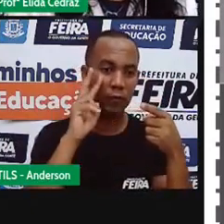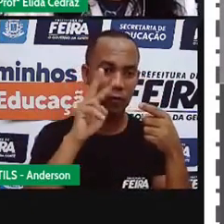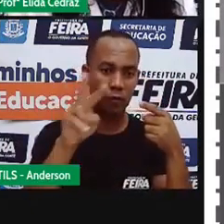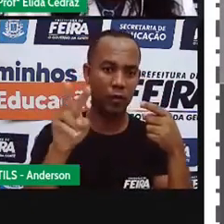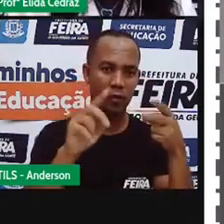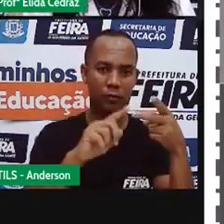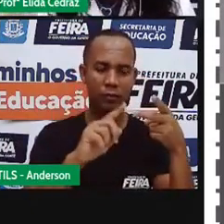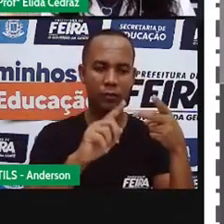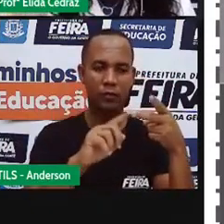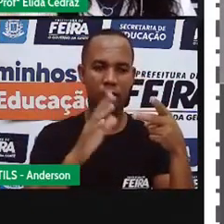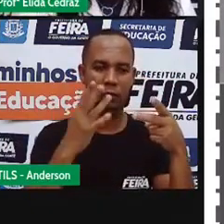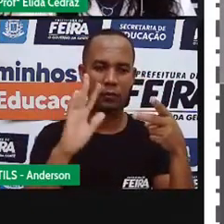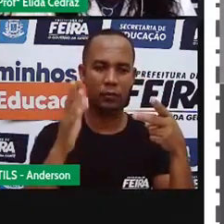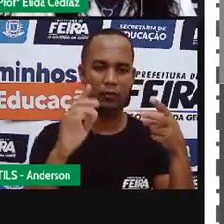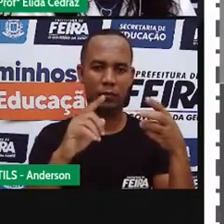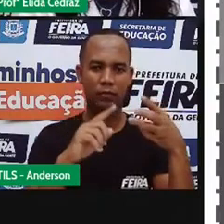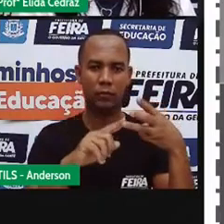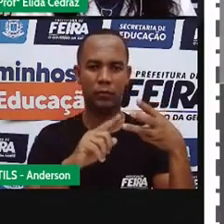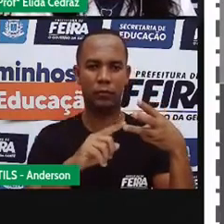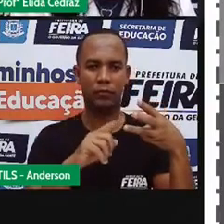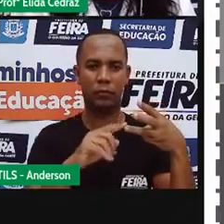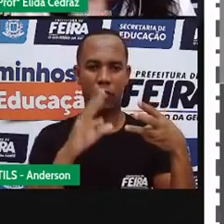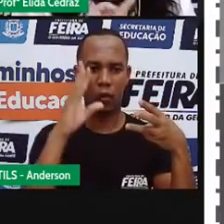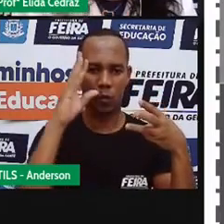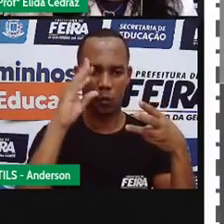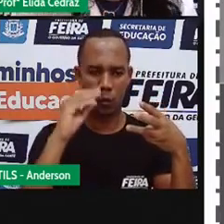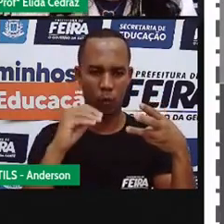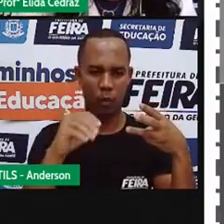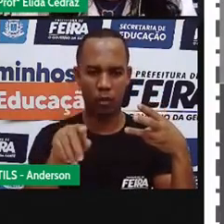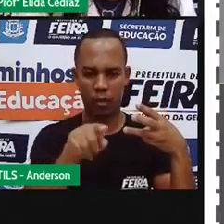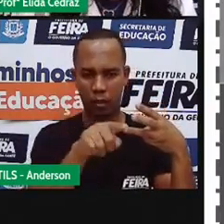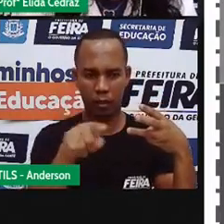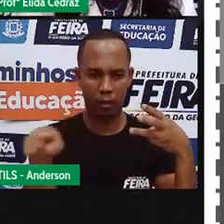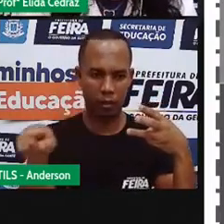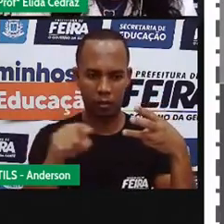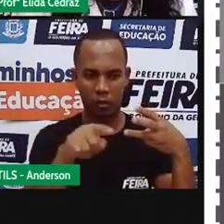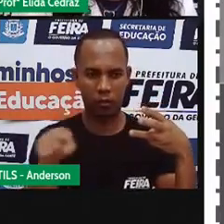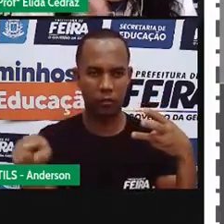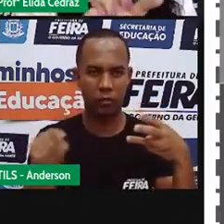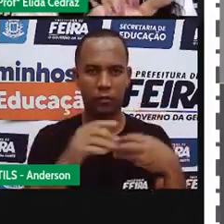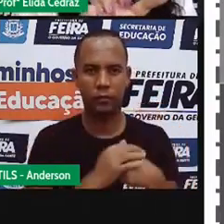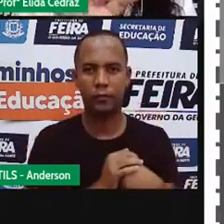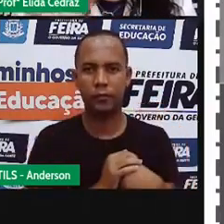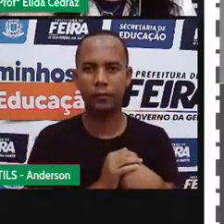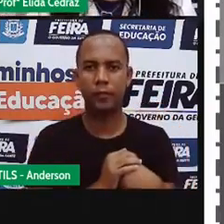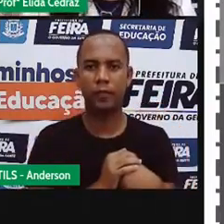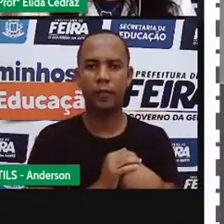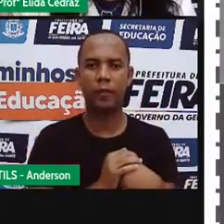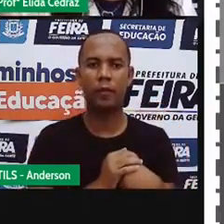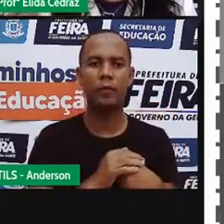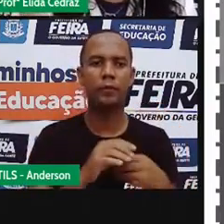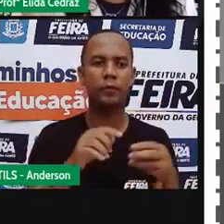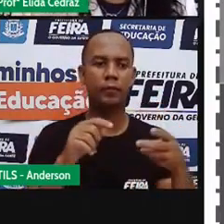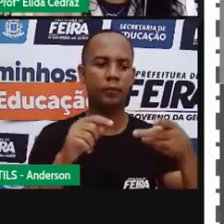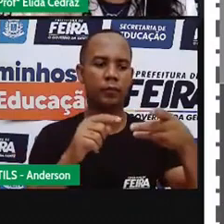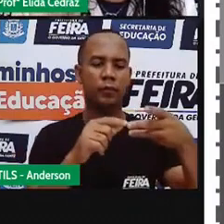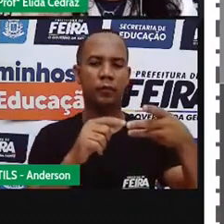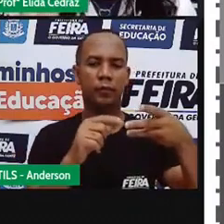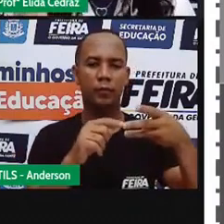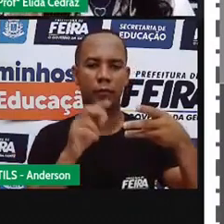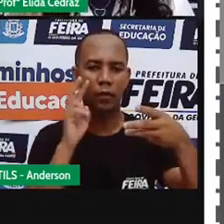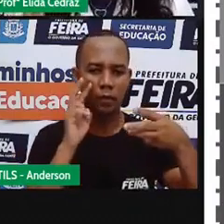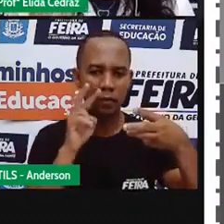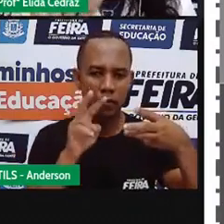Você pode perceber onde está o pandinho, que a parte de baixo você não enxergou nada. A parte do meio, você